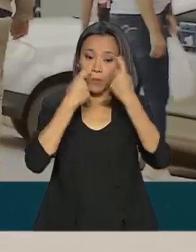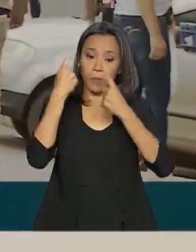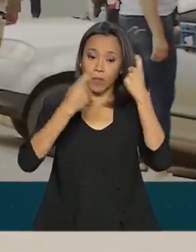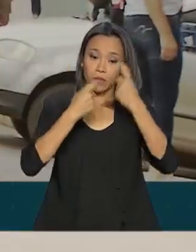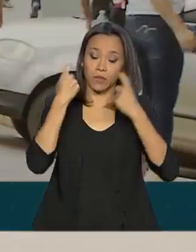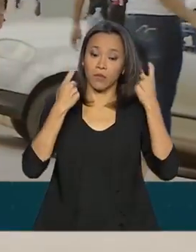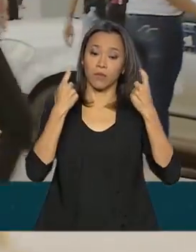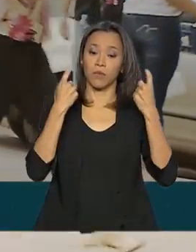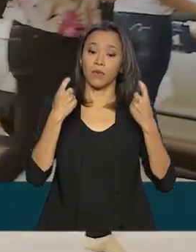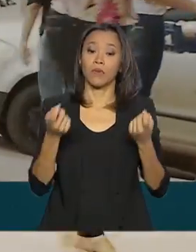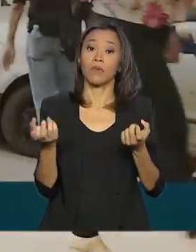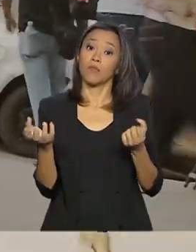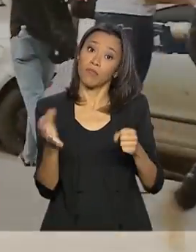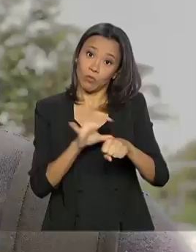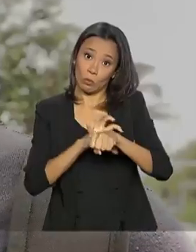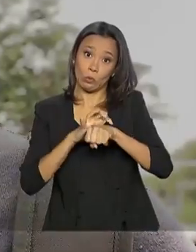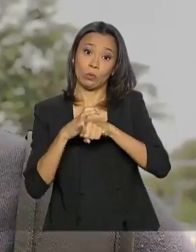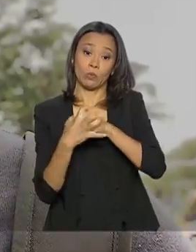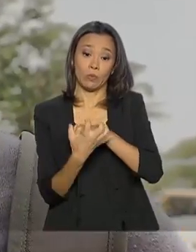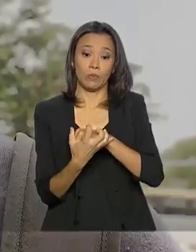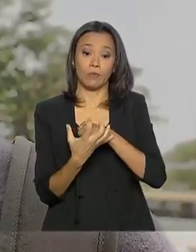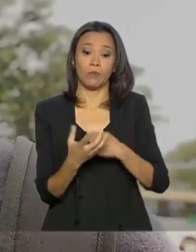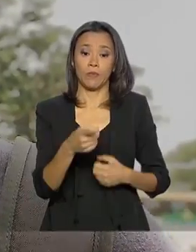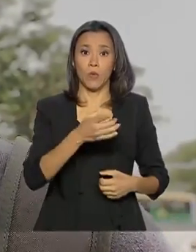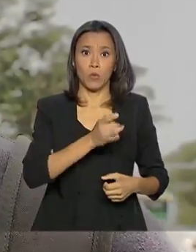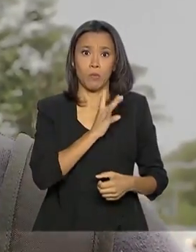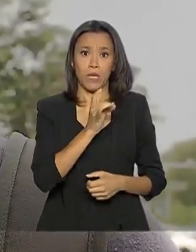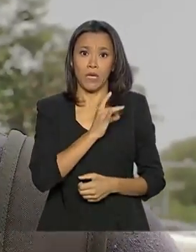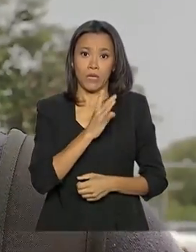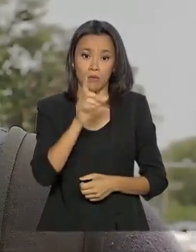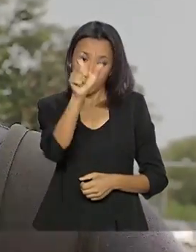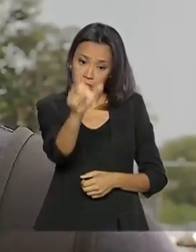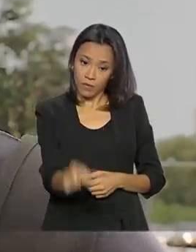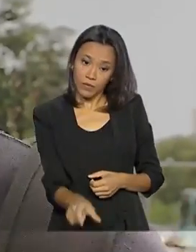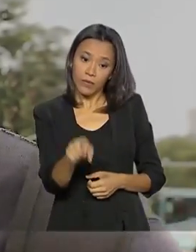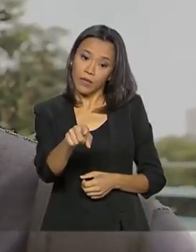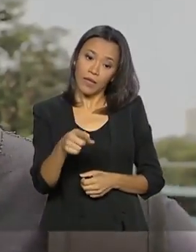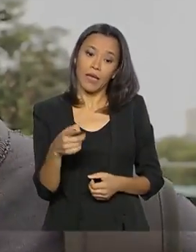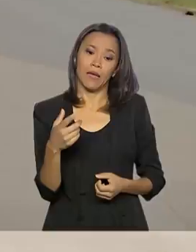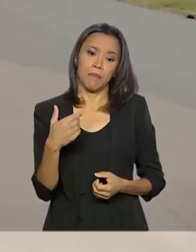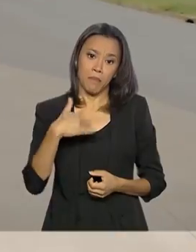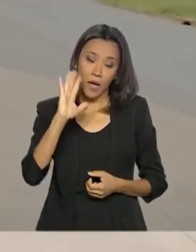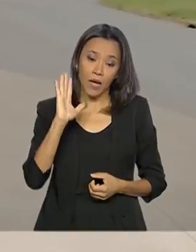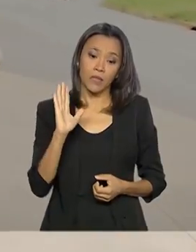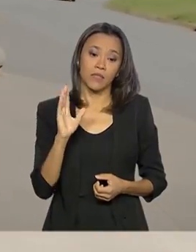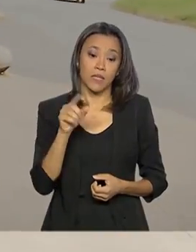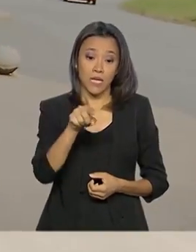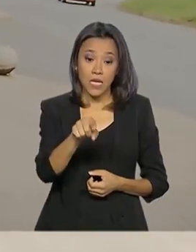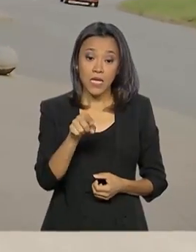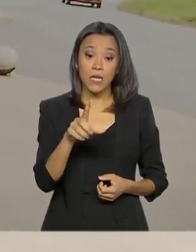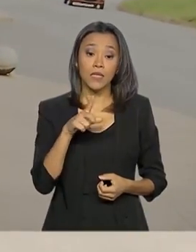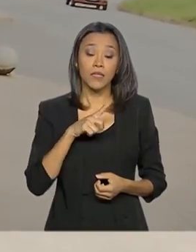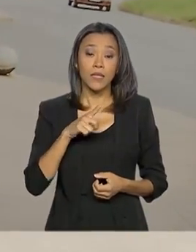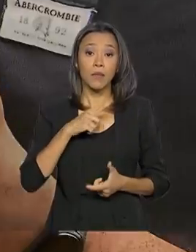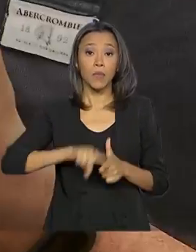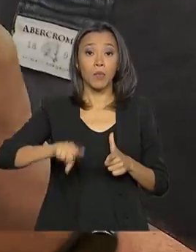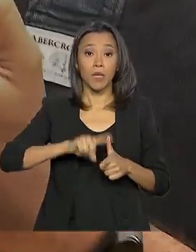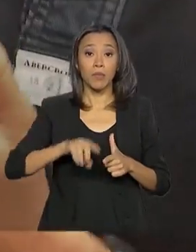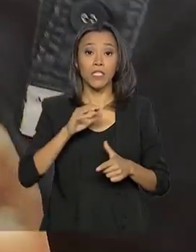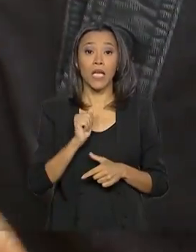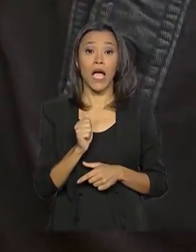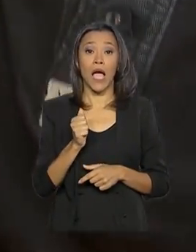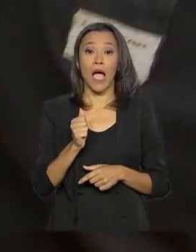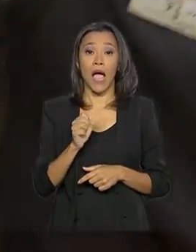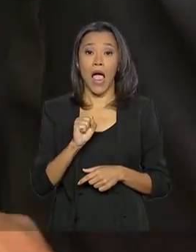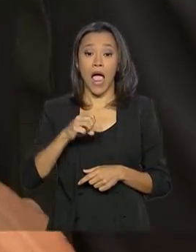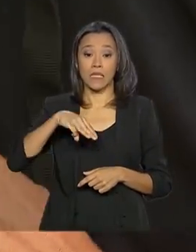todos, o novo coronavírus. O medo desse estudante é um pouquinho maior, já que ele tem asma. Por isso,